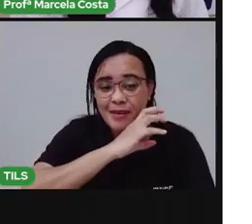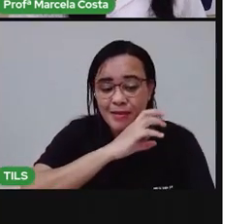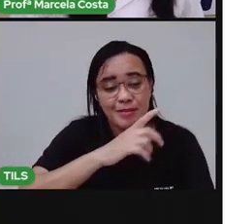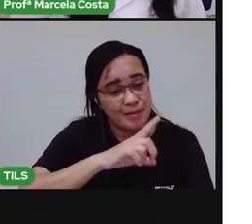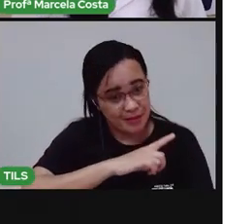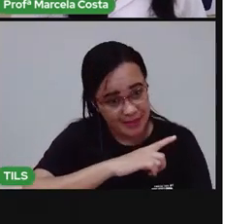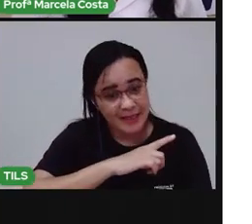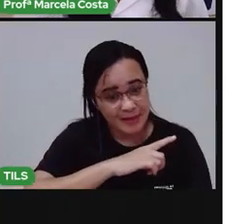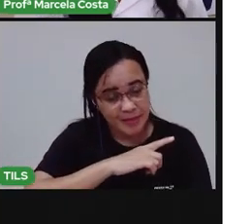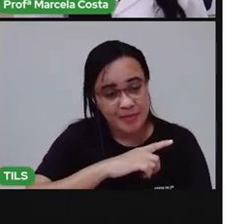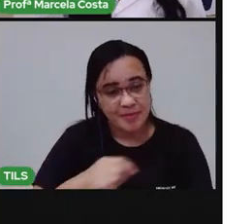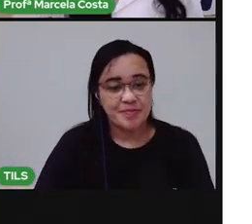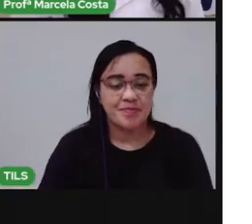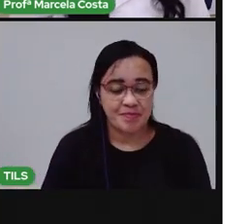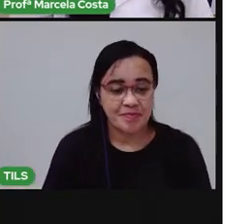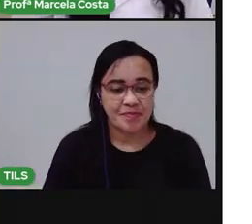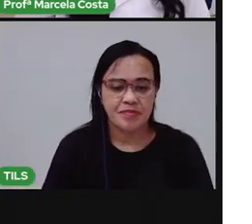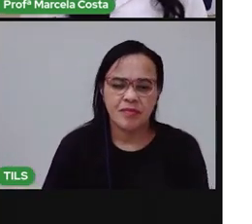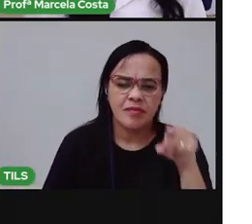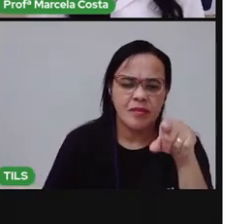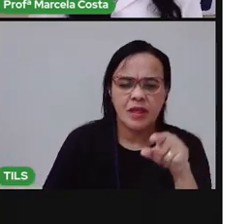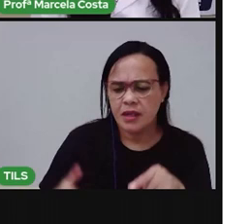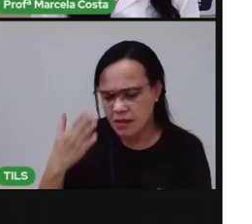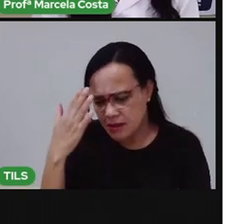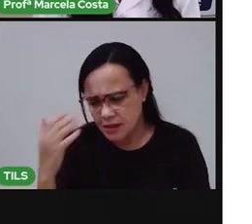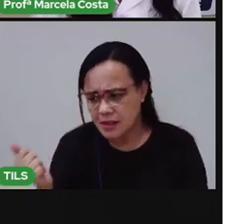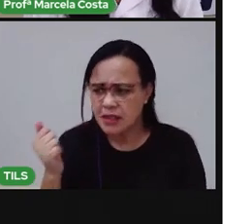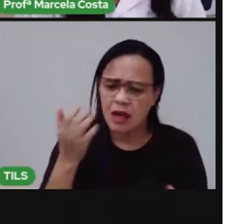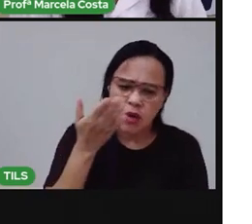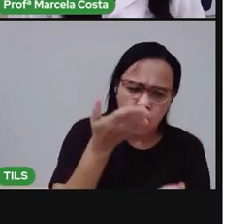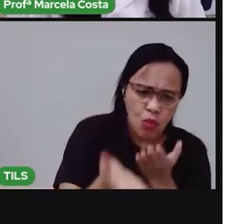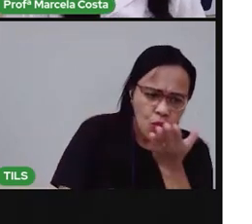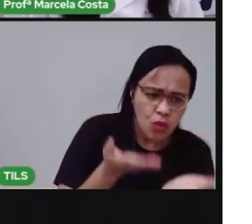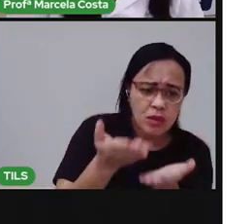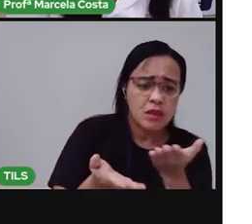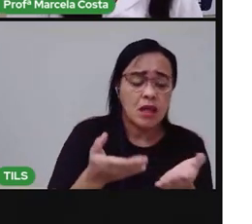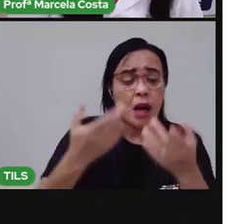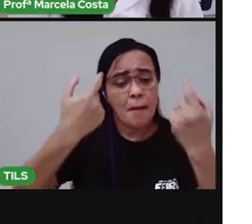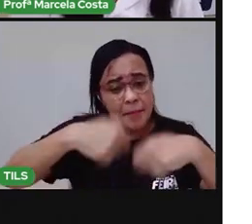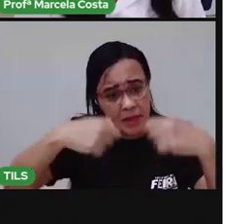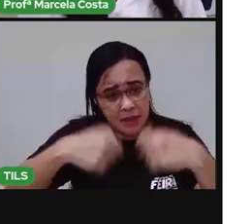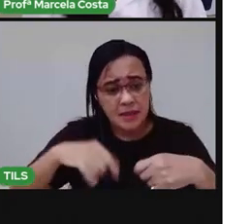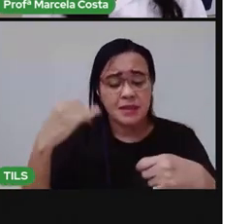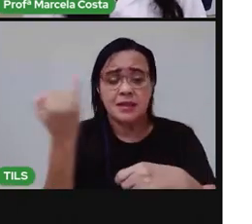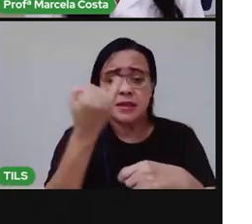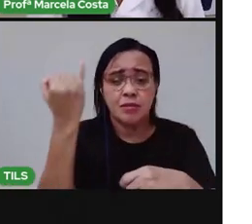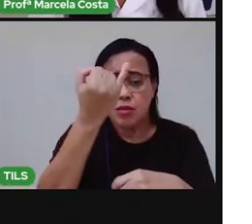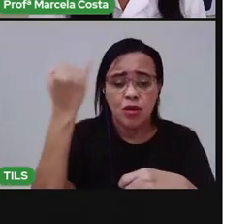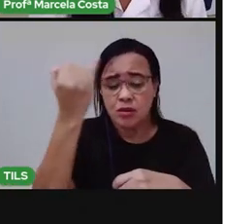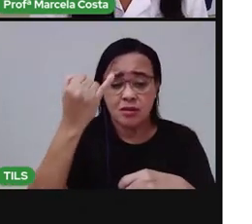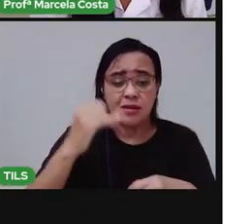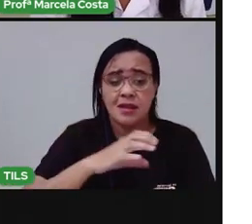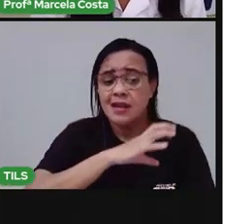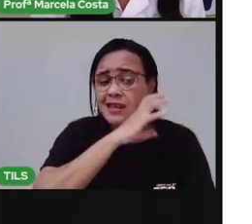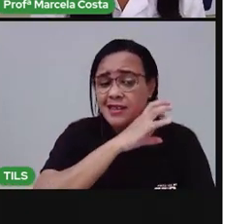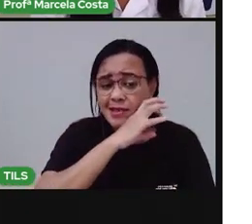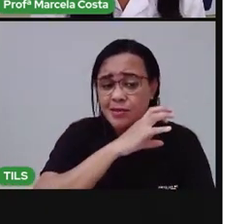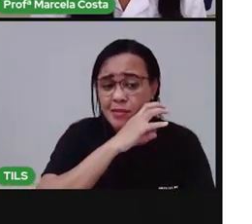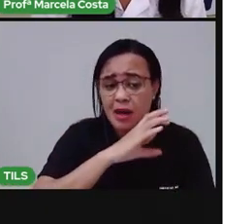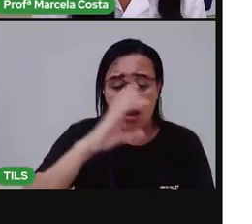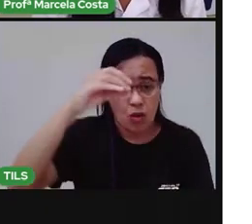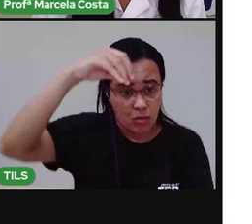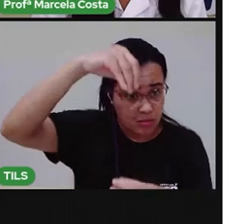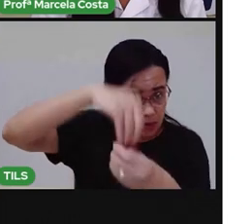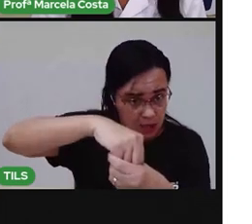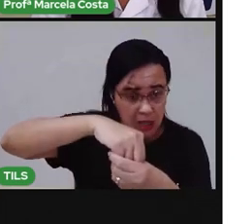Vocês sabem quais cuidados que a gente tem que ter para manter a higiene e a saúde das pessoas que moram com